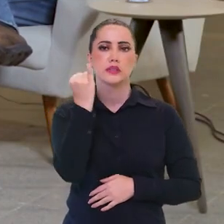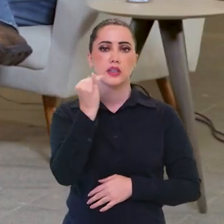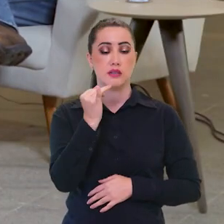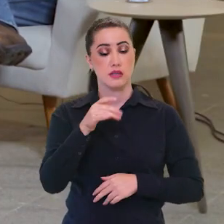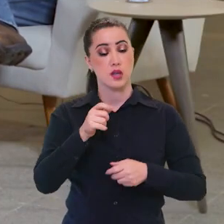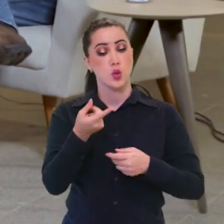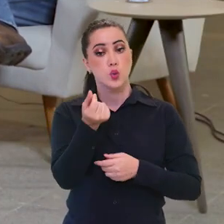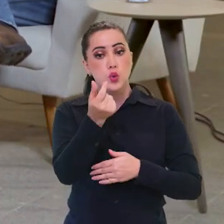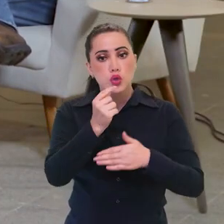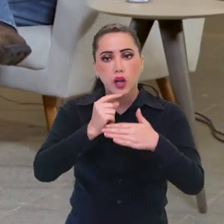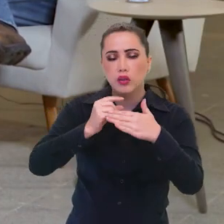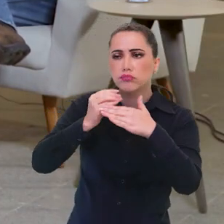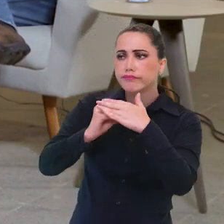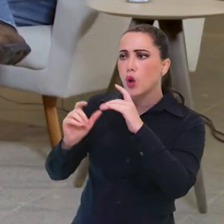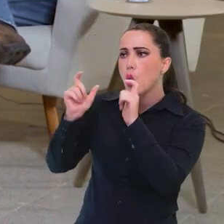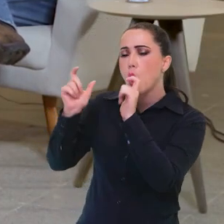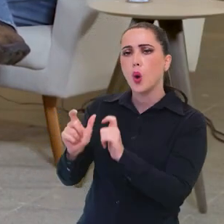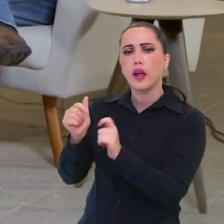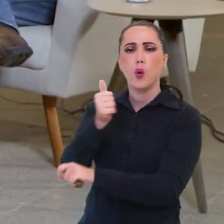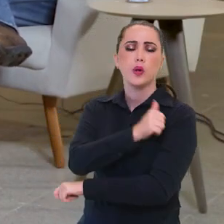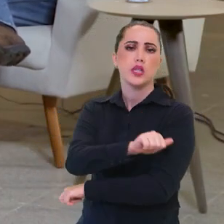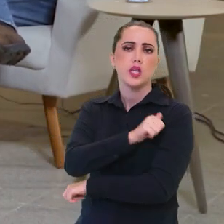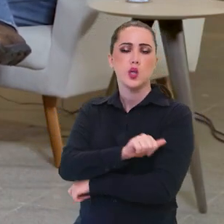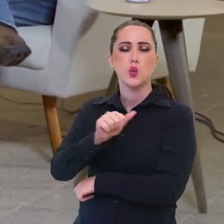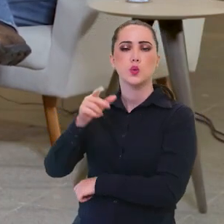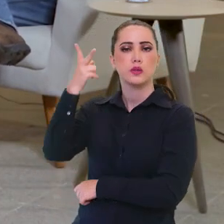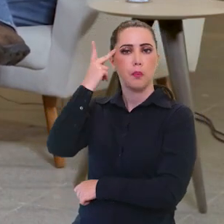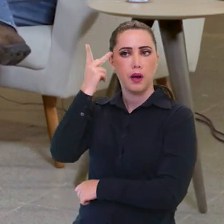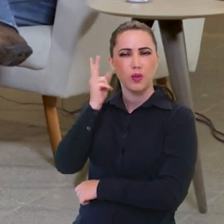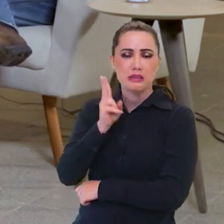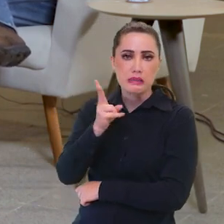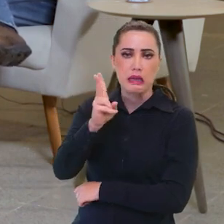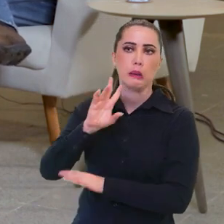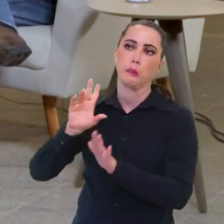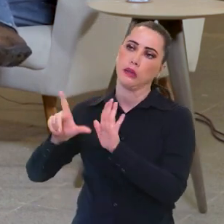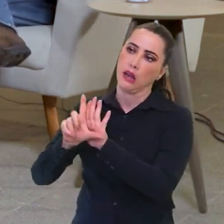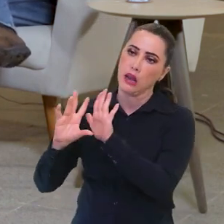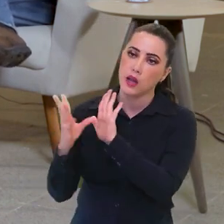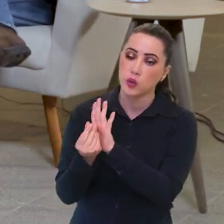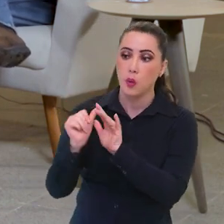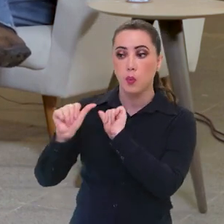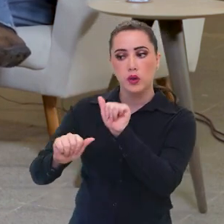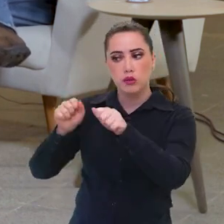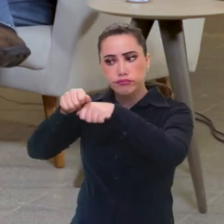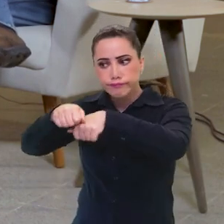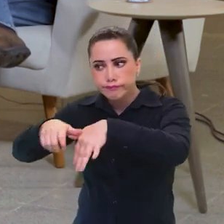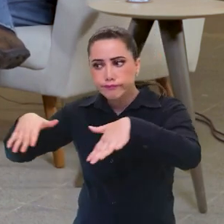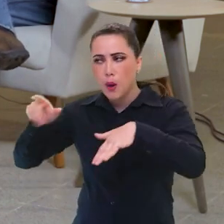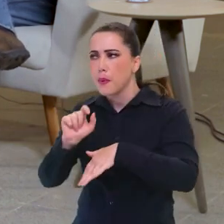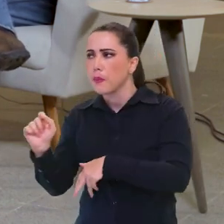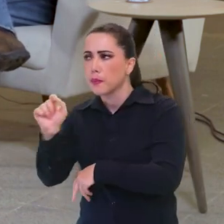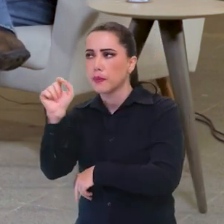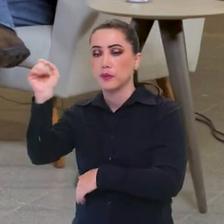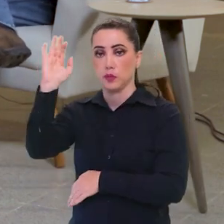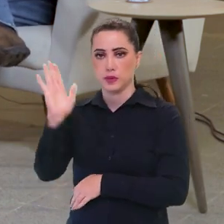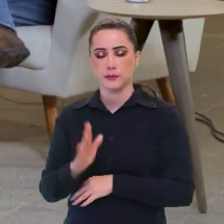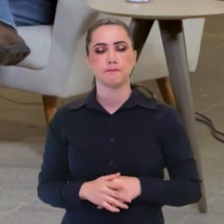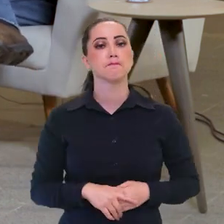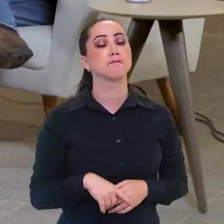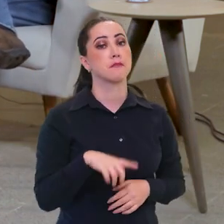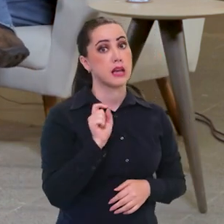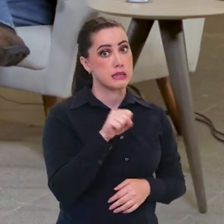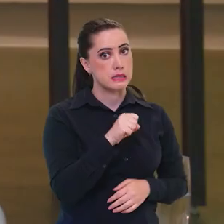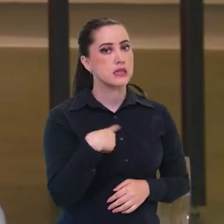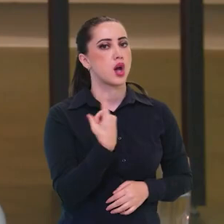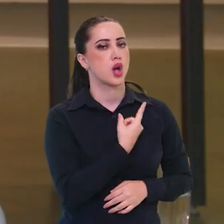a importância de descentralizar os recursos, sair do eixo Rio e São Paulo na lei Rouanet. Olha, nós estamos realmente com esse olhar também